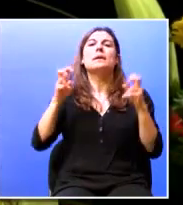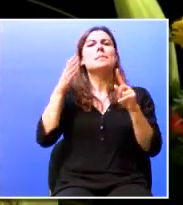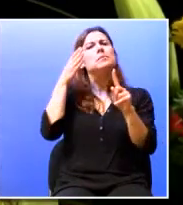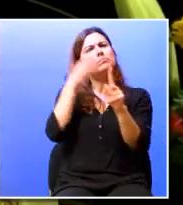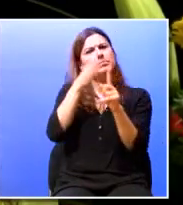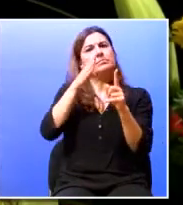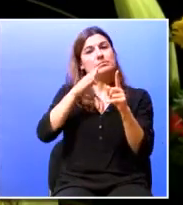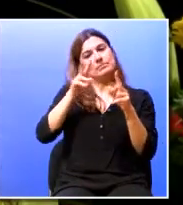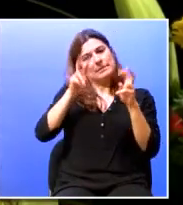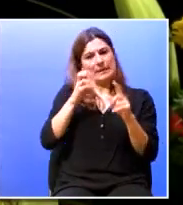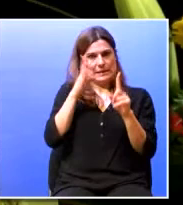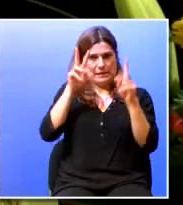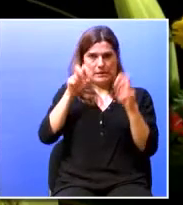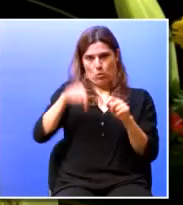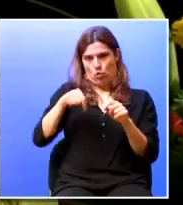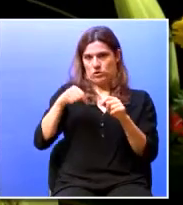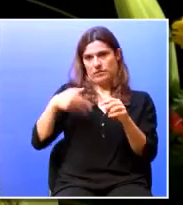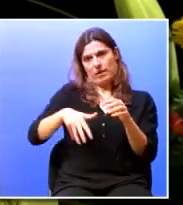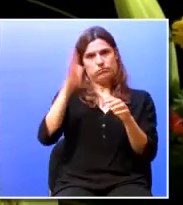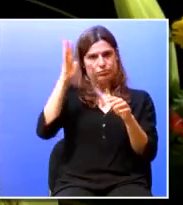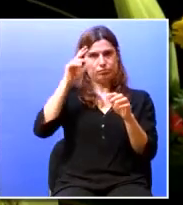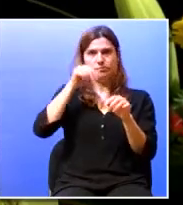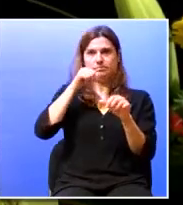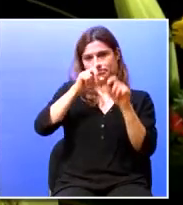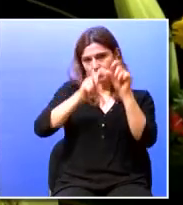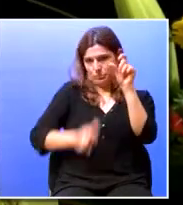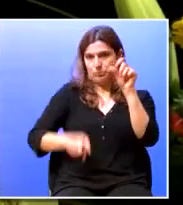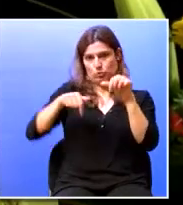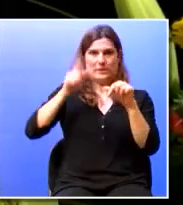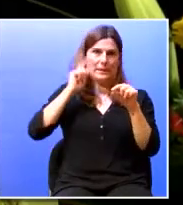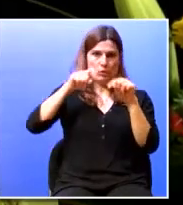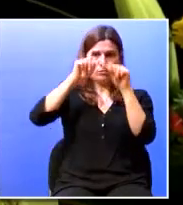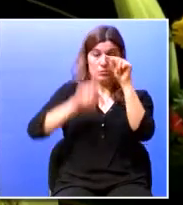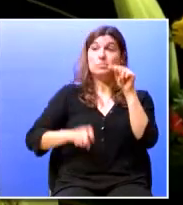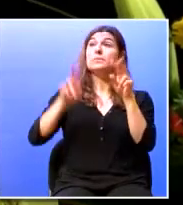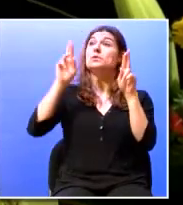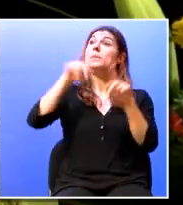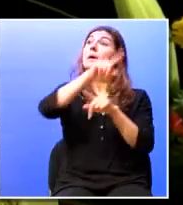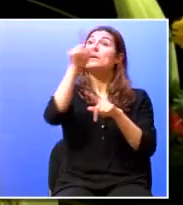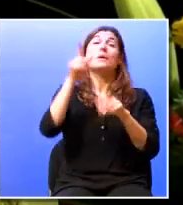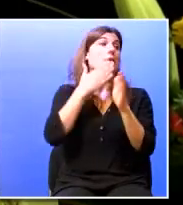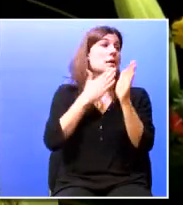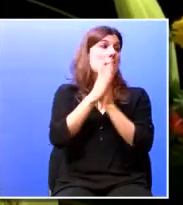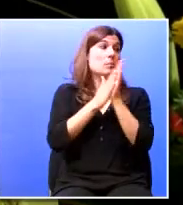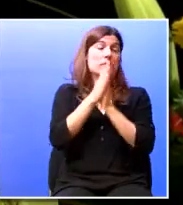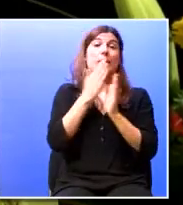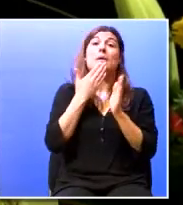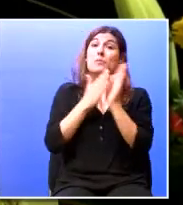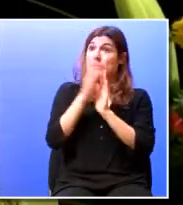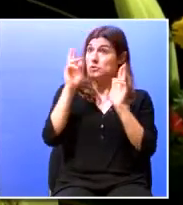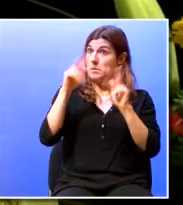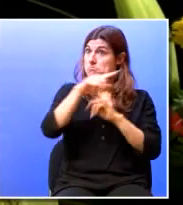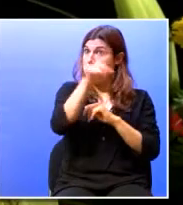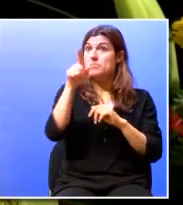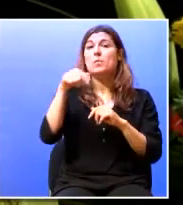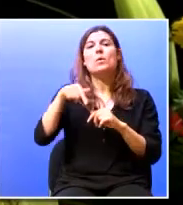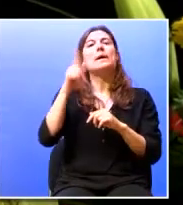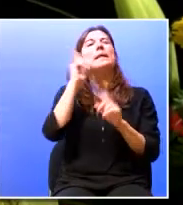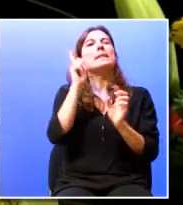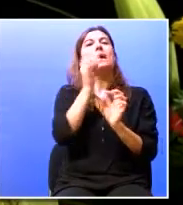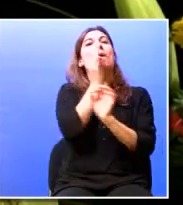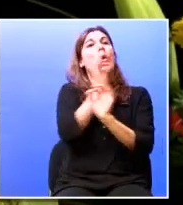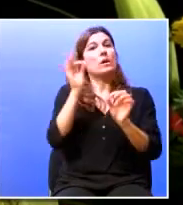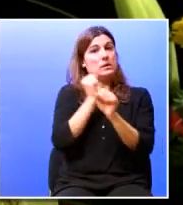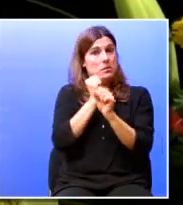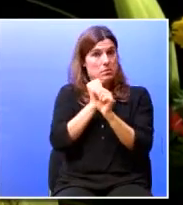problemáticas. Espero que aproveitem bem esta oportunidade e desejo a todos um ótimo dia de trabalho e